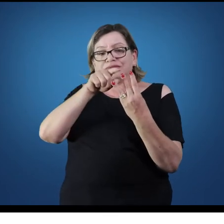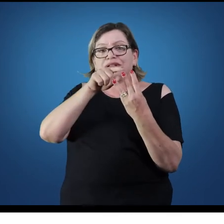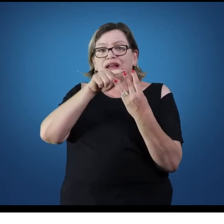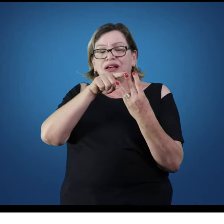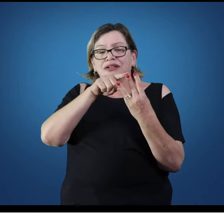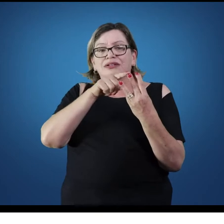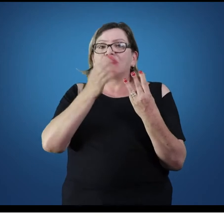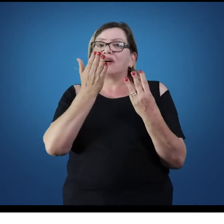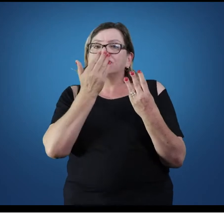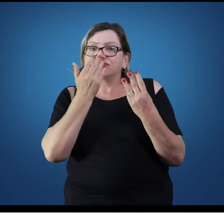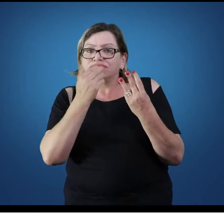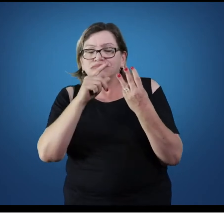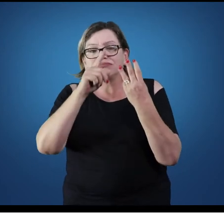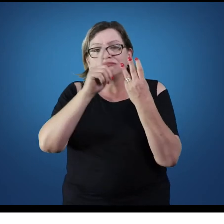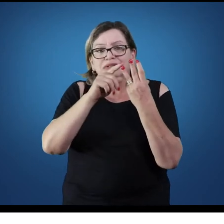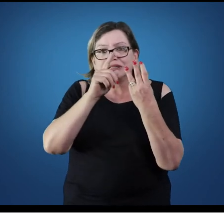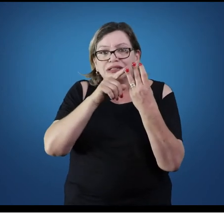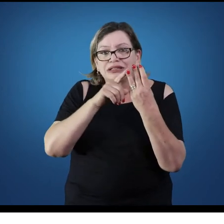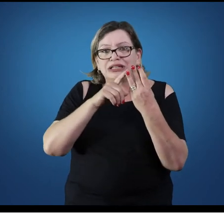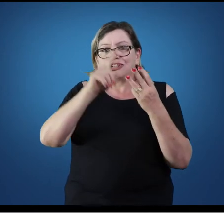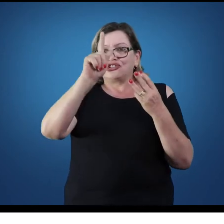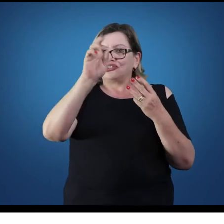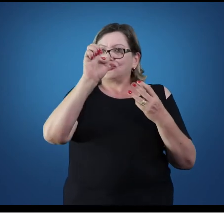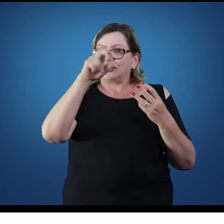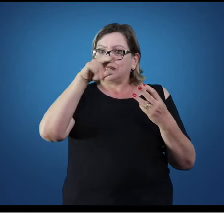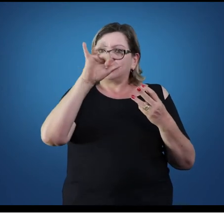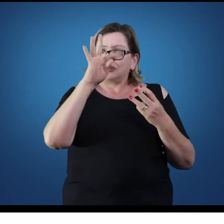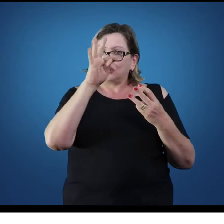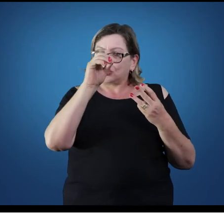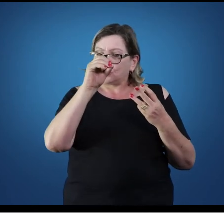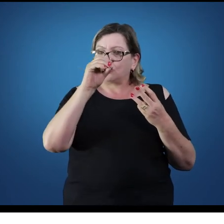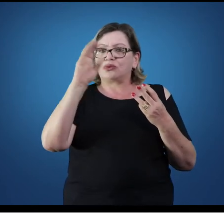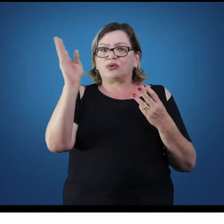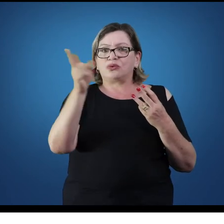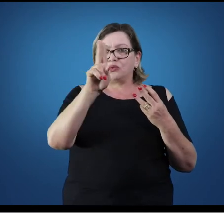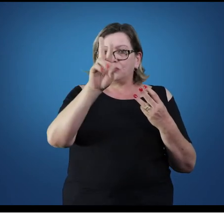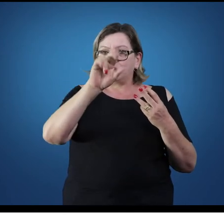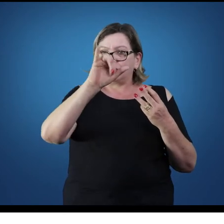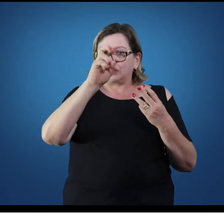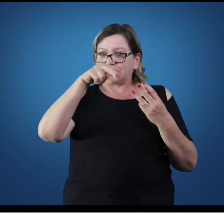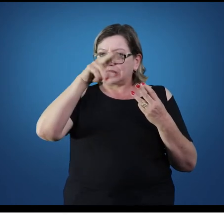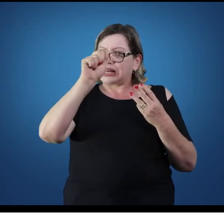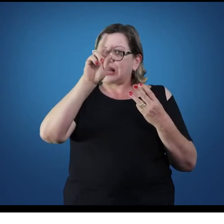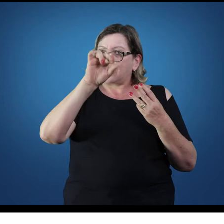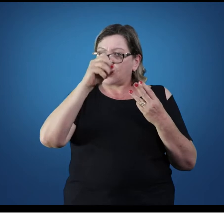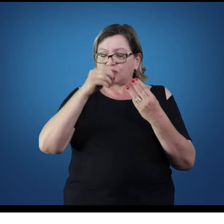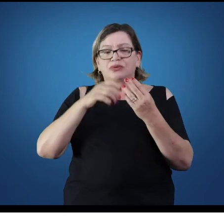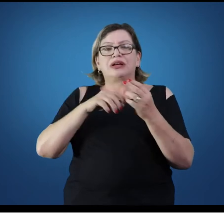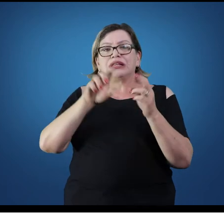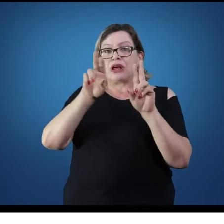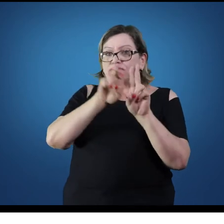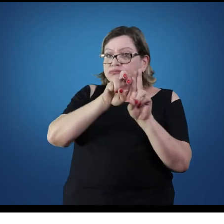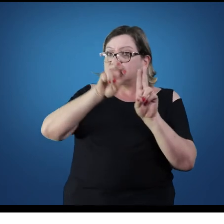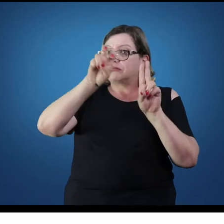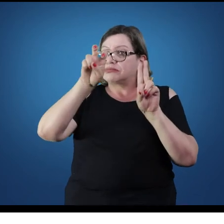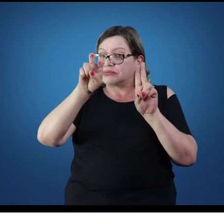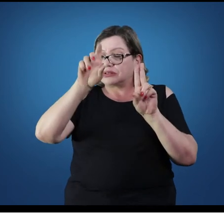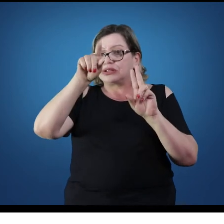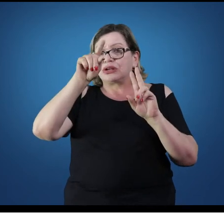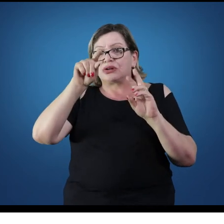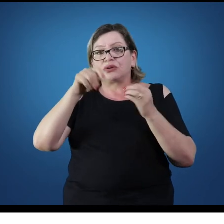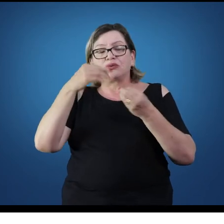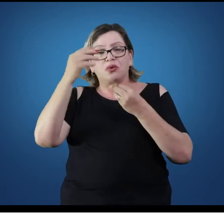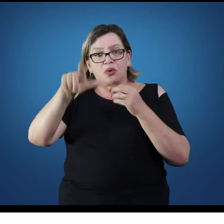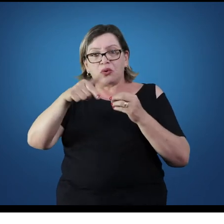Na unidade 5, sistema circulatório. É muito conteúdo, nós priorizamos alguns artigos para